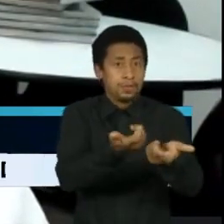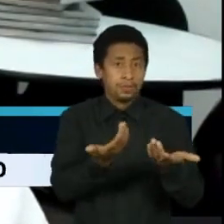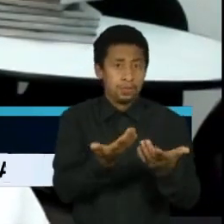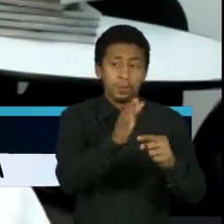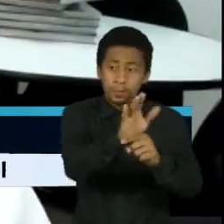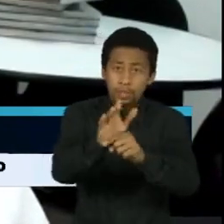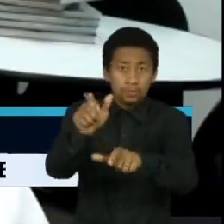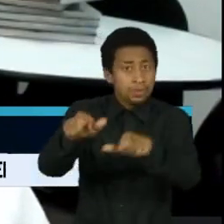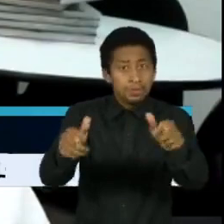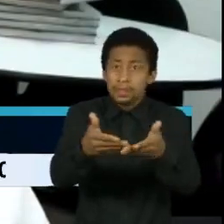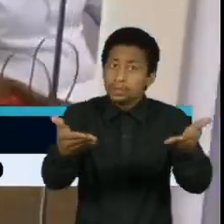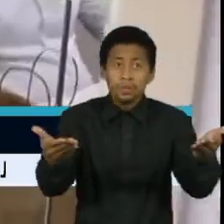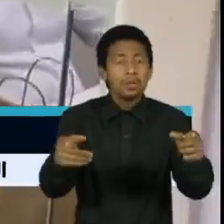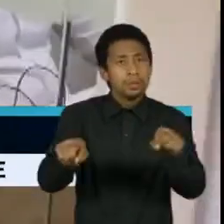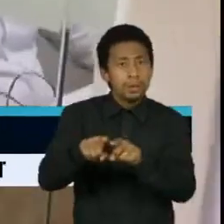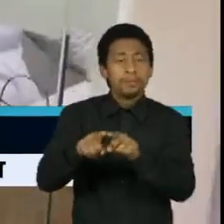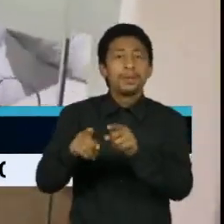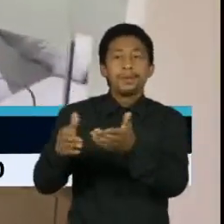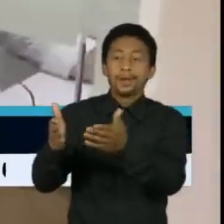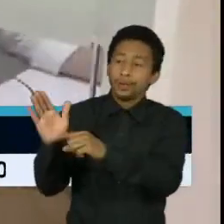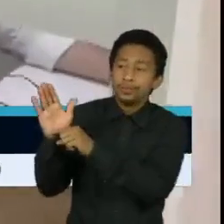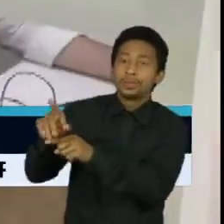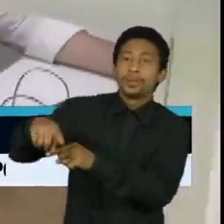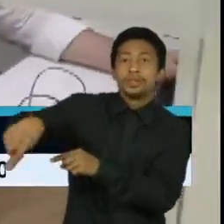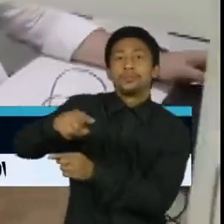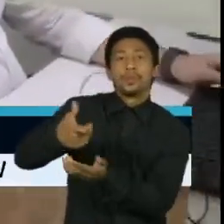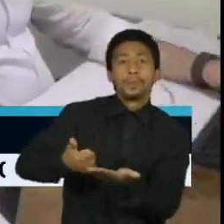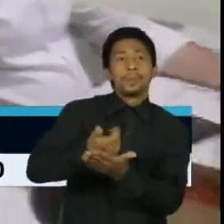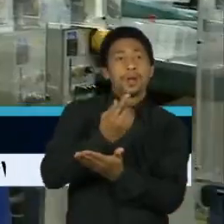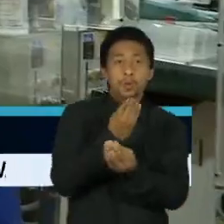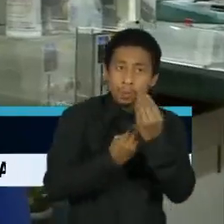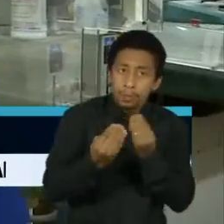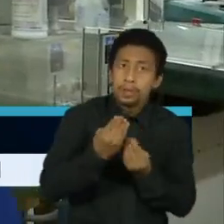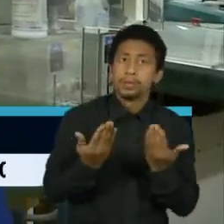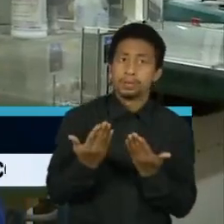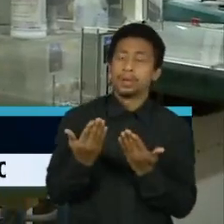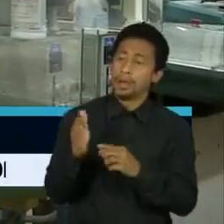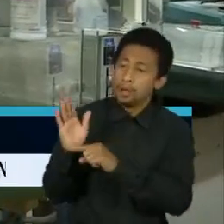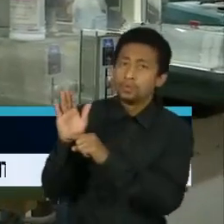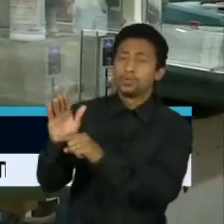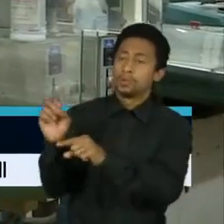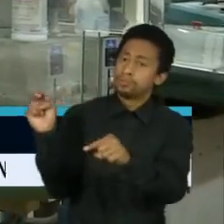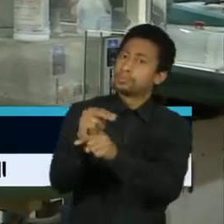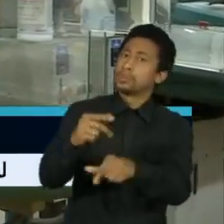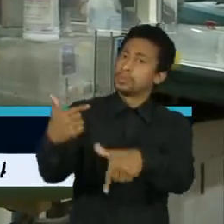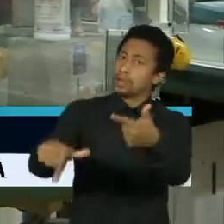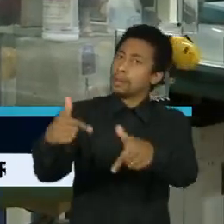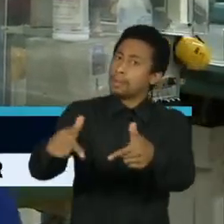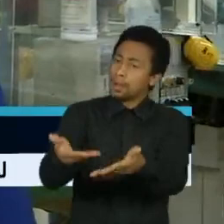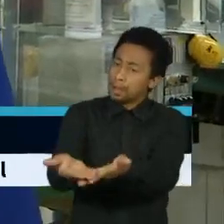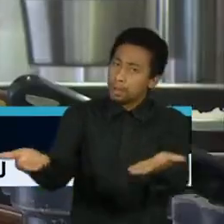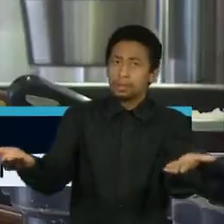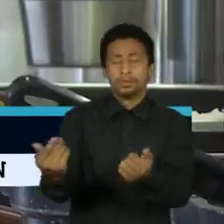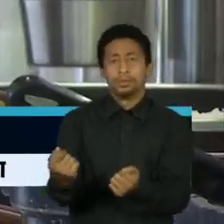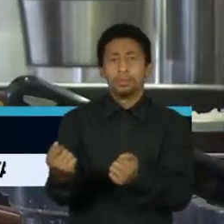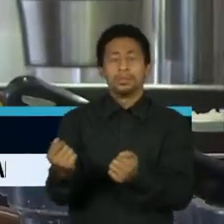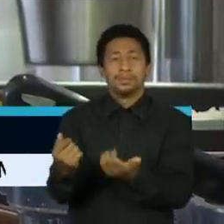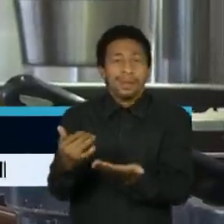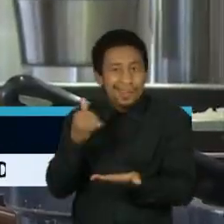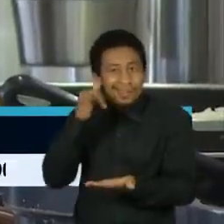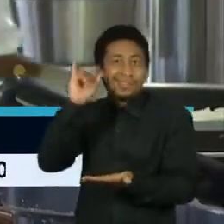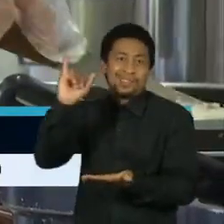alimento, temos programas de aquisição de alimentos e mais postos de trabalho para compensar essa nossa